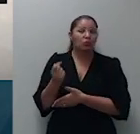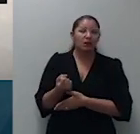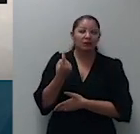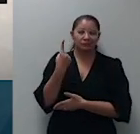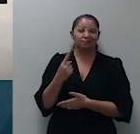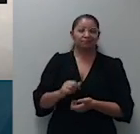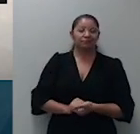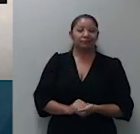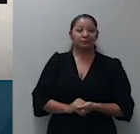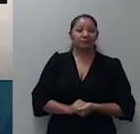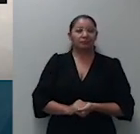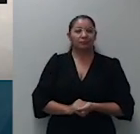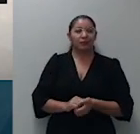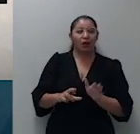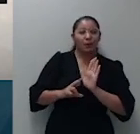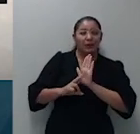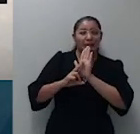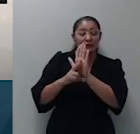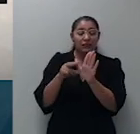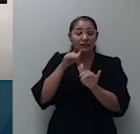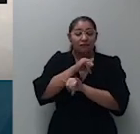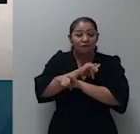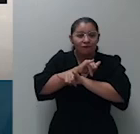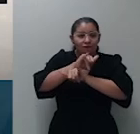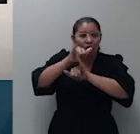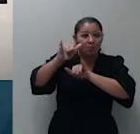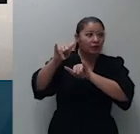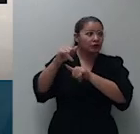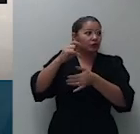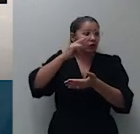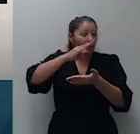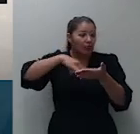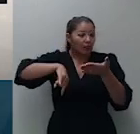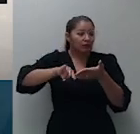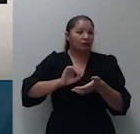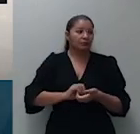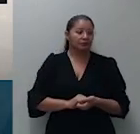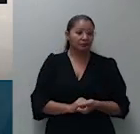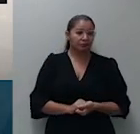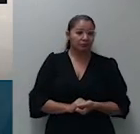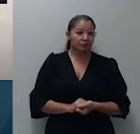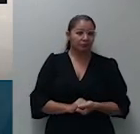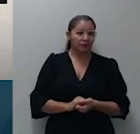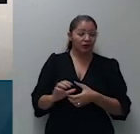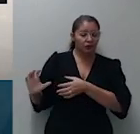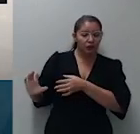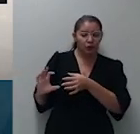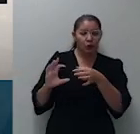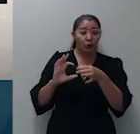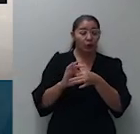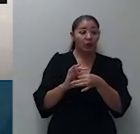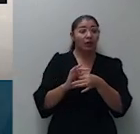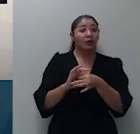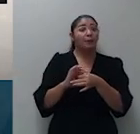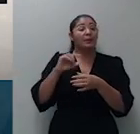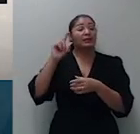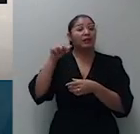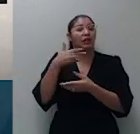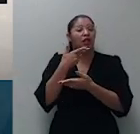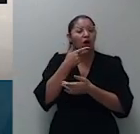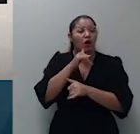apresentação das informações contratuais aos consumidores a ela vinculados na medida em que atuaria como verdadeiro